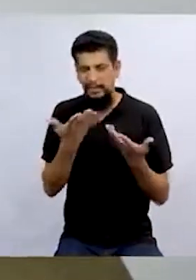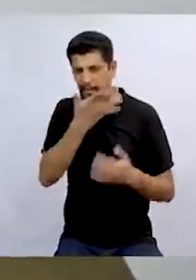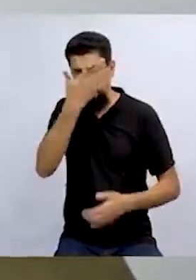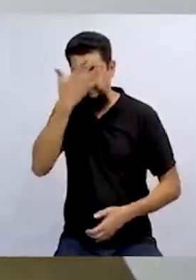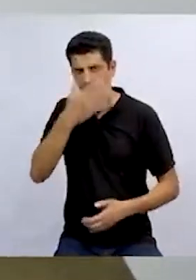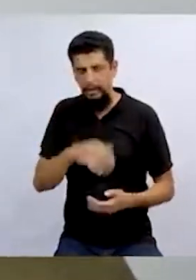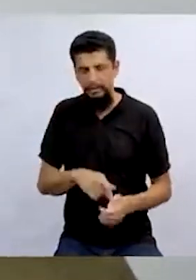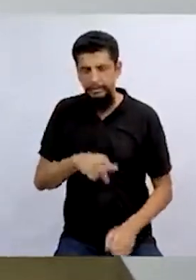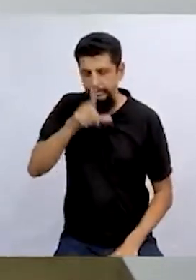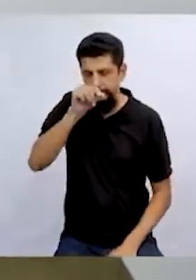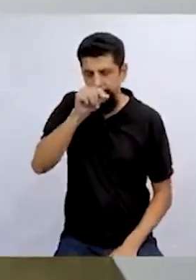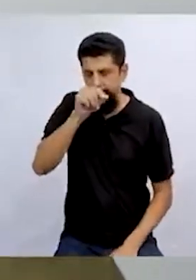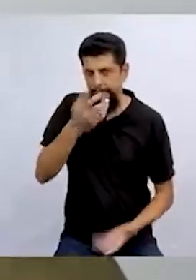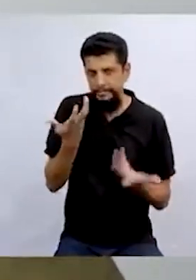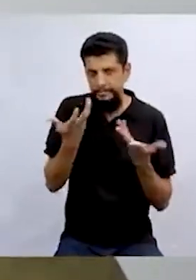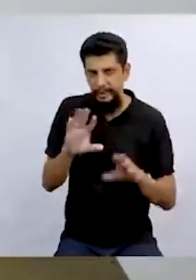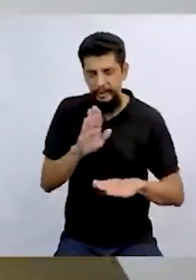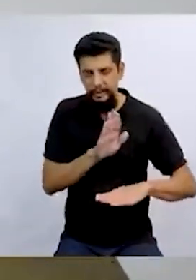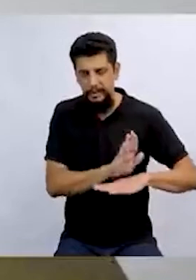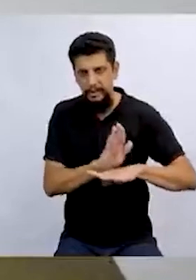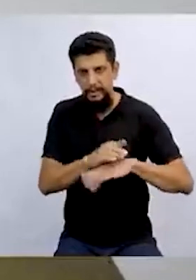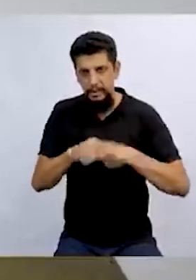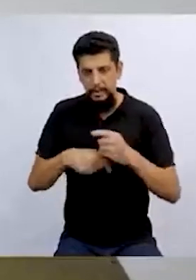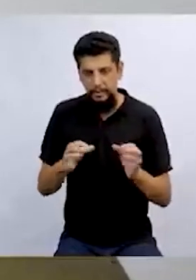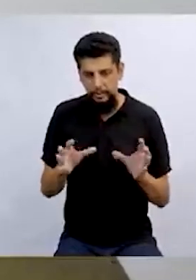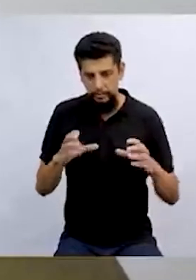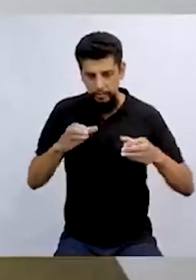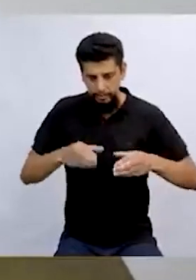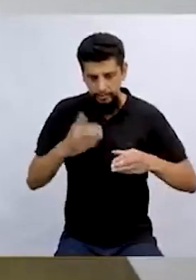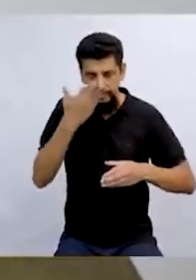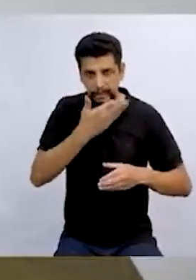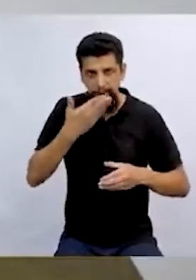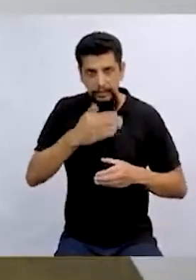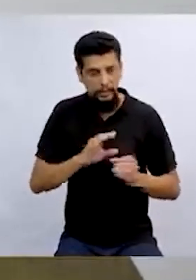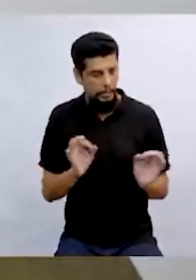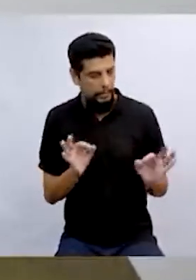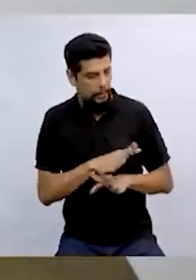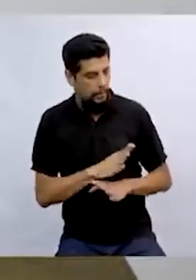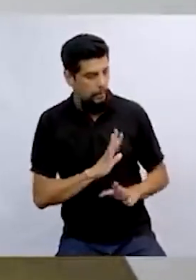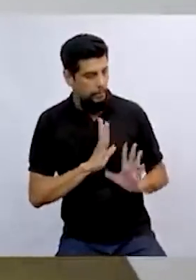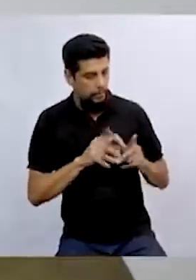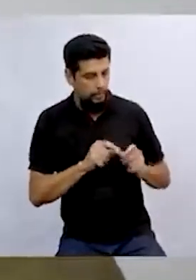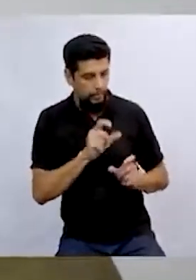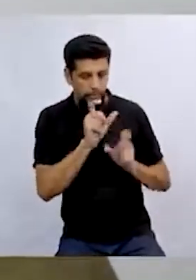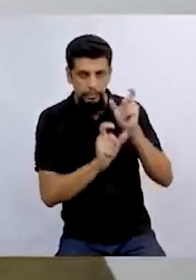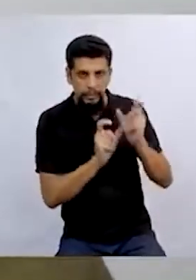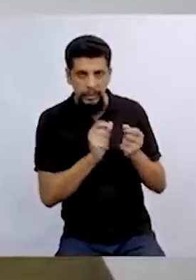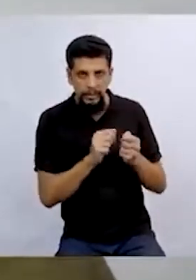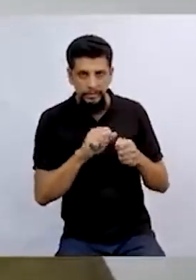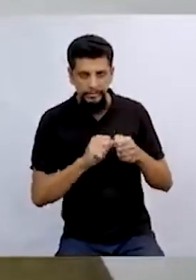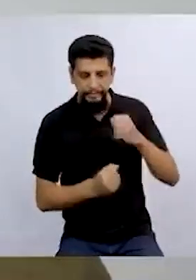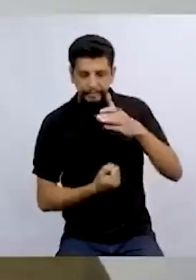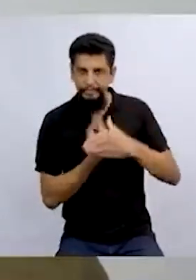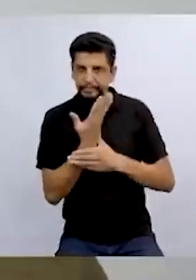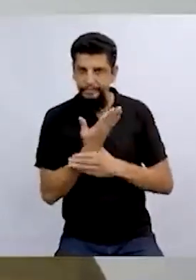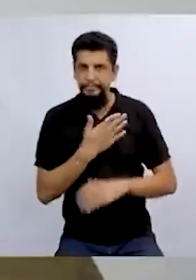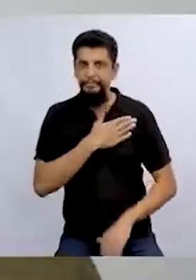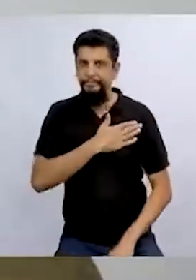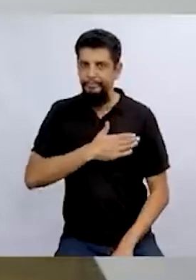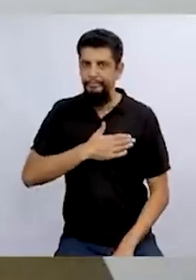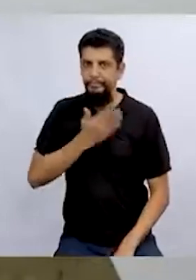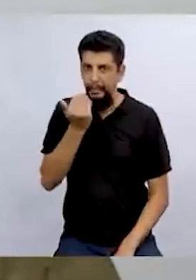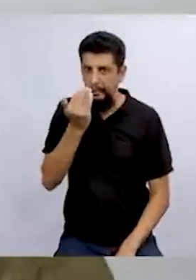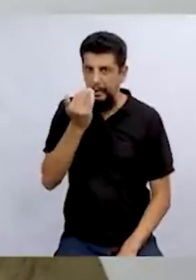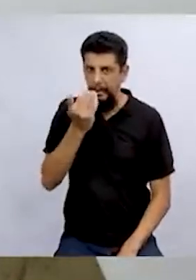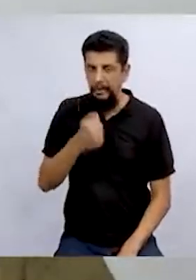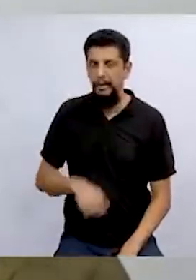quer ajudá-la. Mas quando o bolo fica pronto, todo mundo aparece lá para comer. Eu gostava muito dessa história quando eu era